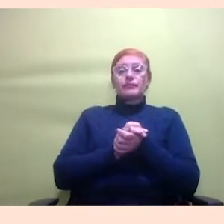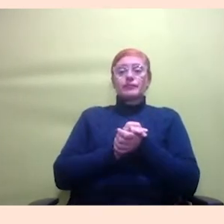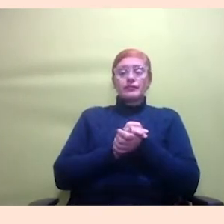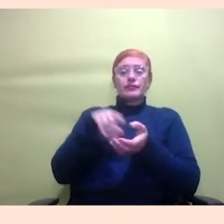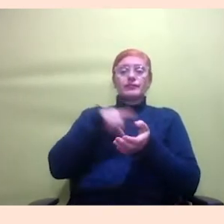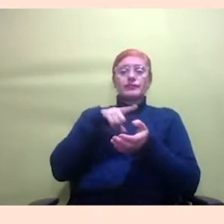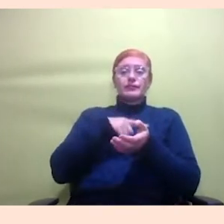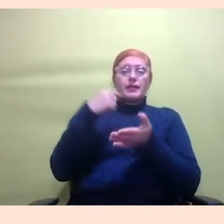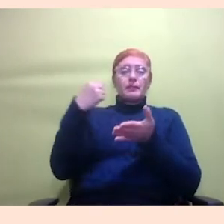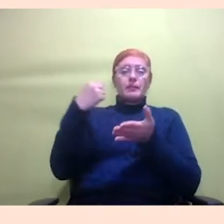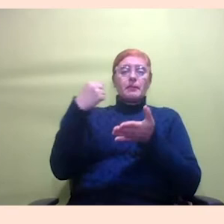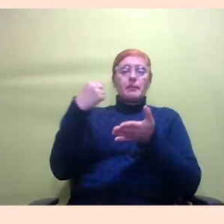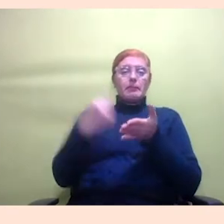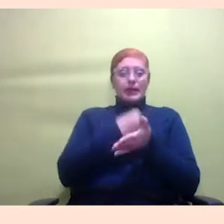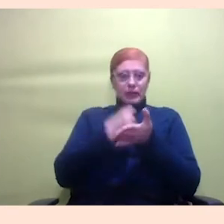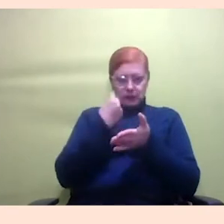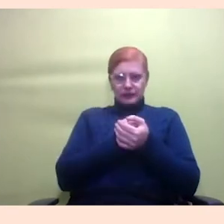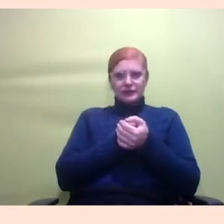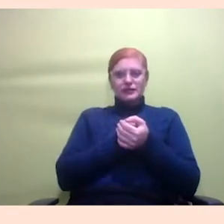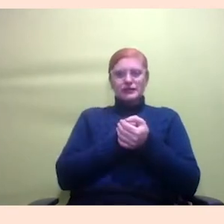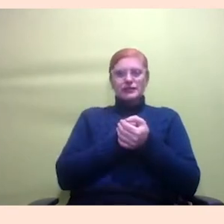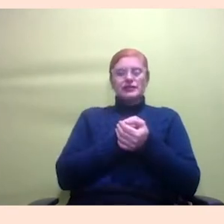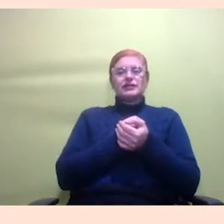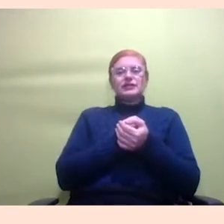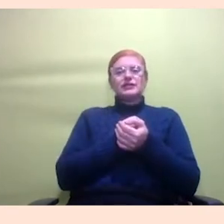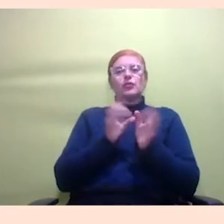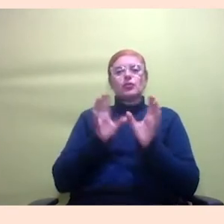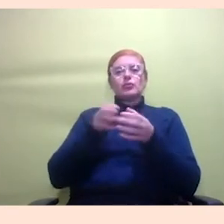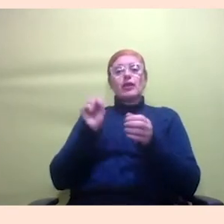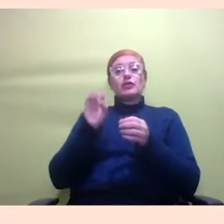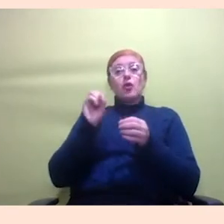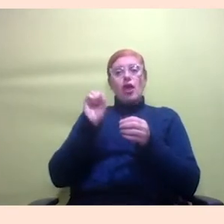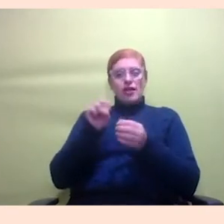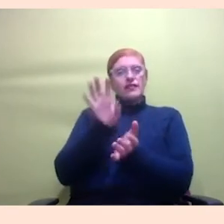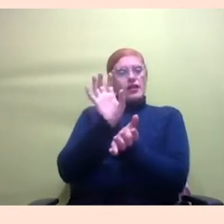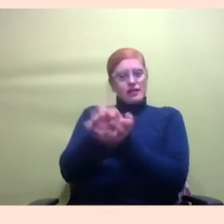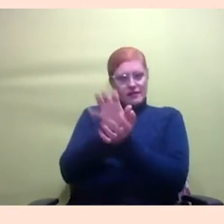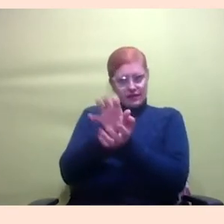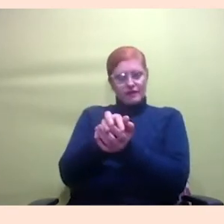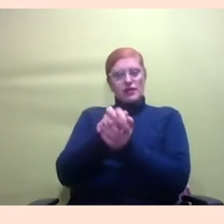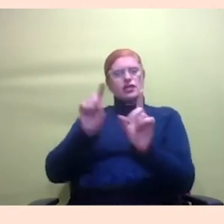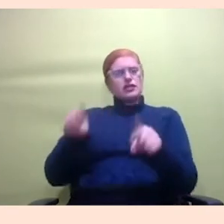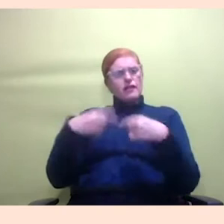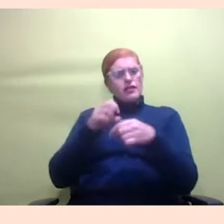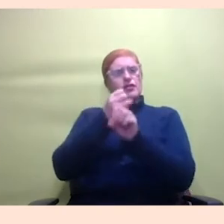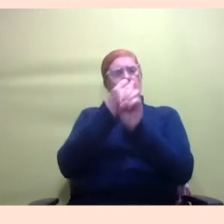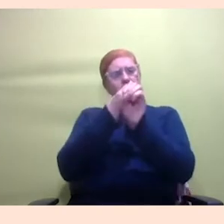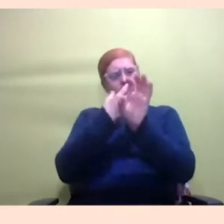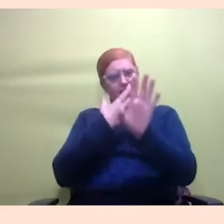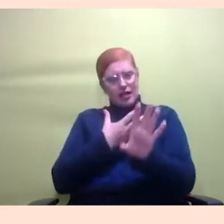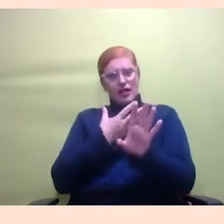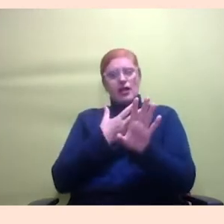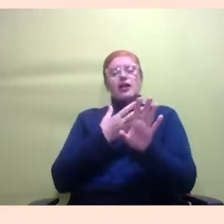Rivani Arantes que é também aqui do SOS aqui de Recife ela fala o seguinte o desafio do EAD para pessoas com baixa escolarização